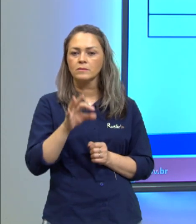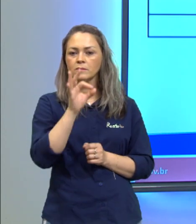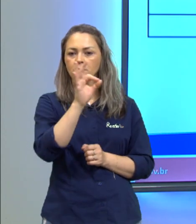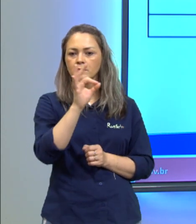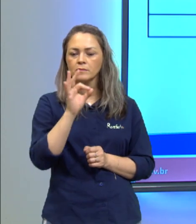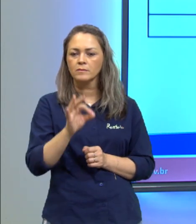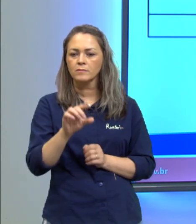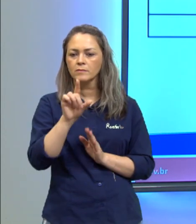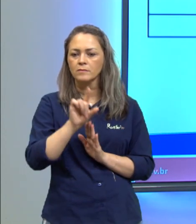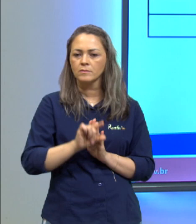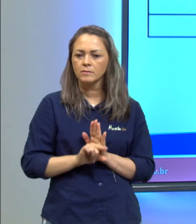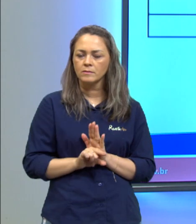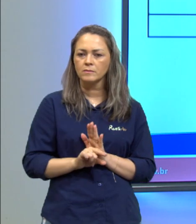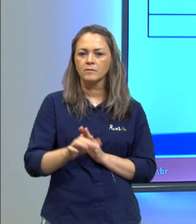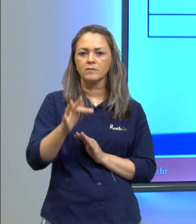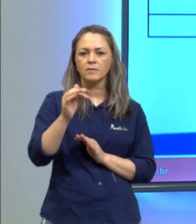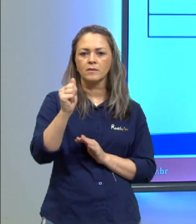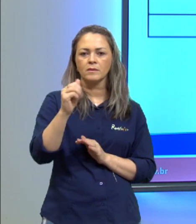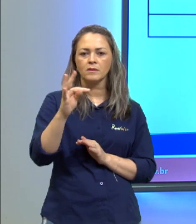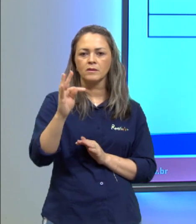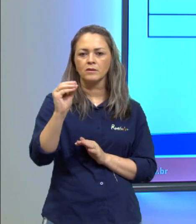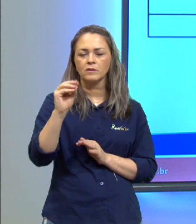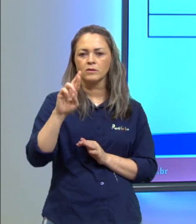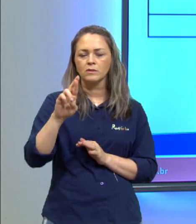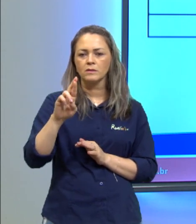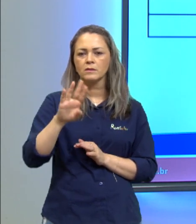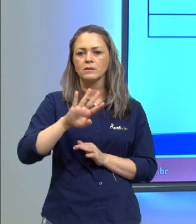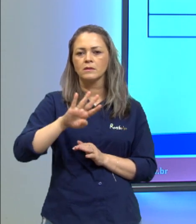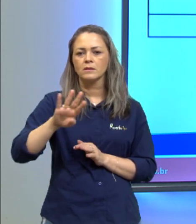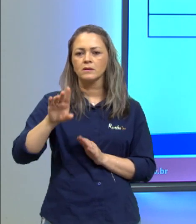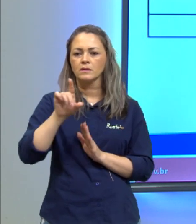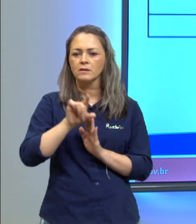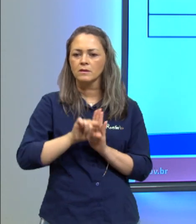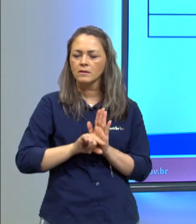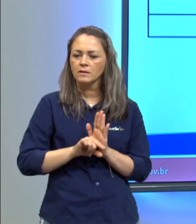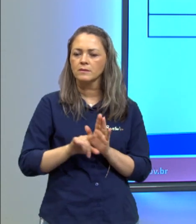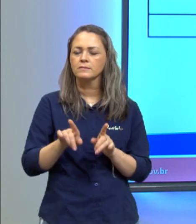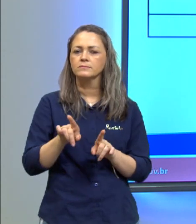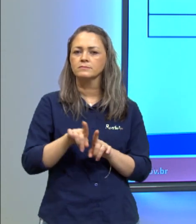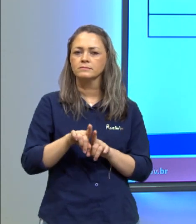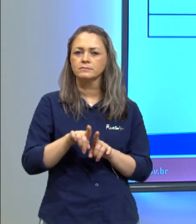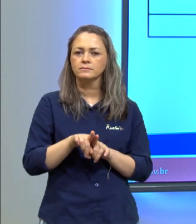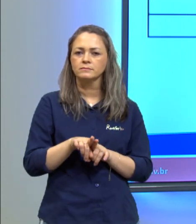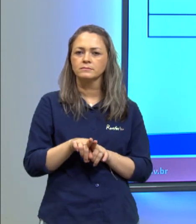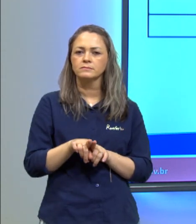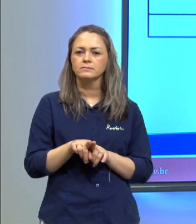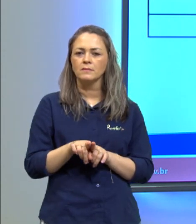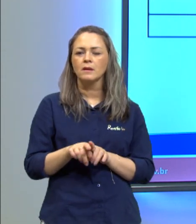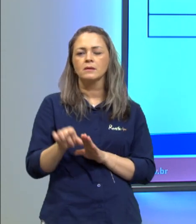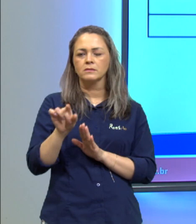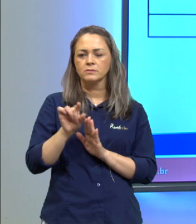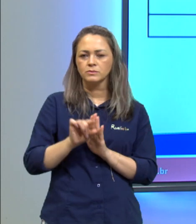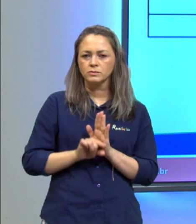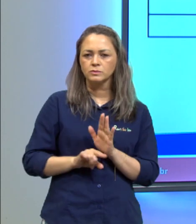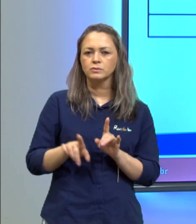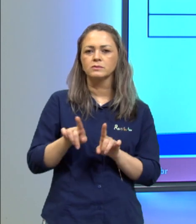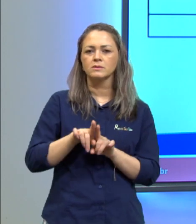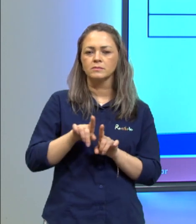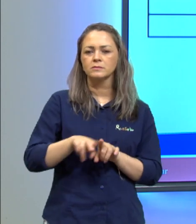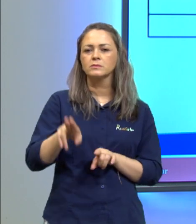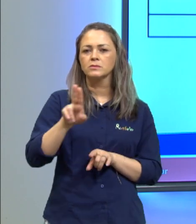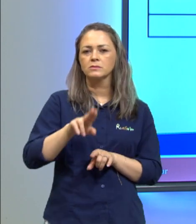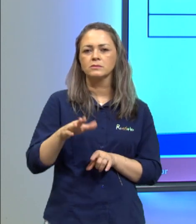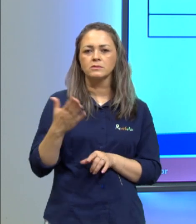redução fator de redução o fator de redução também né aquele fator de desconto lá que a gente usou bastante